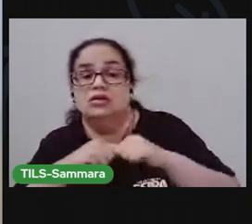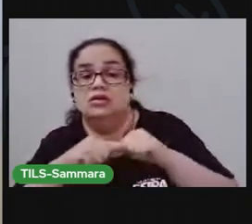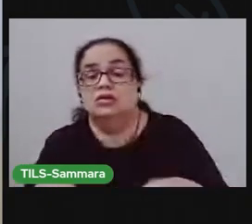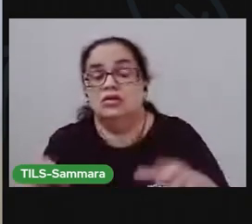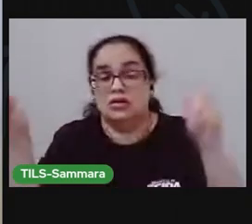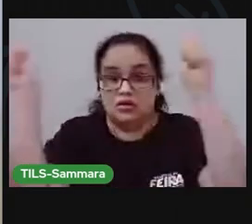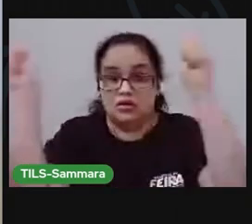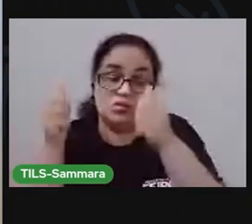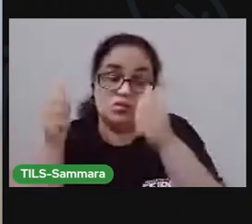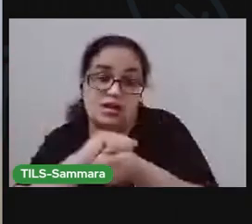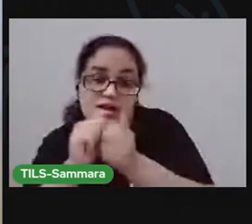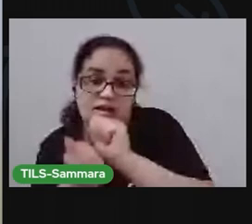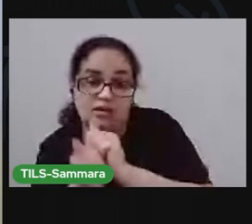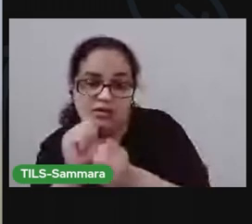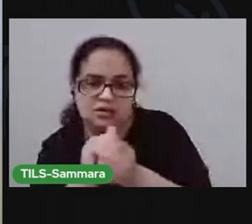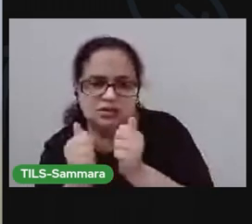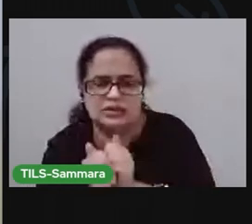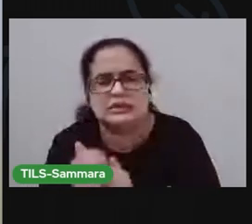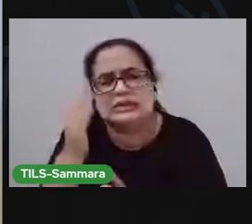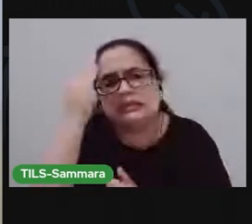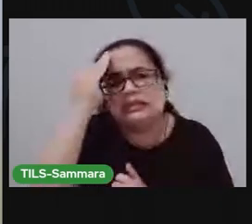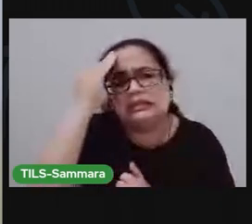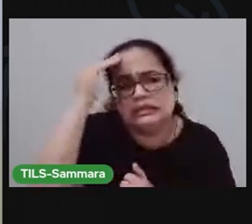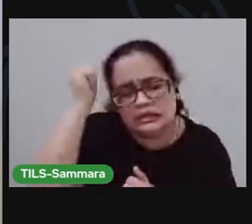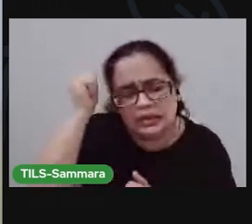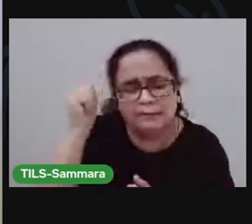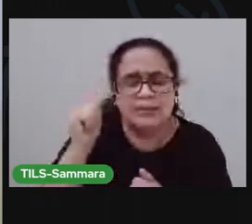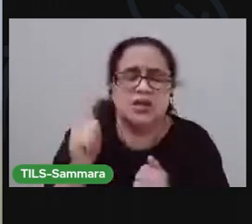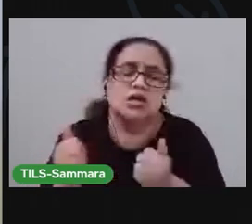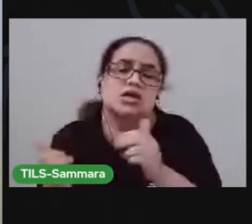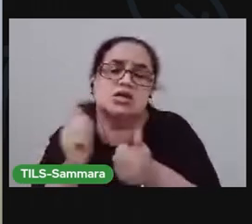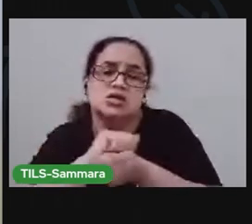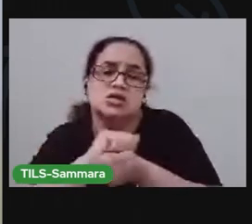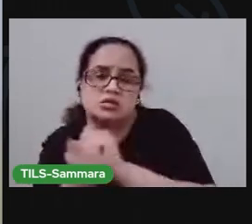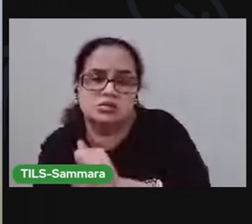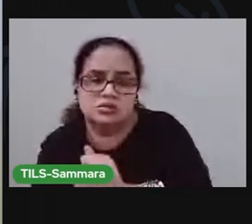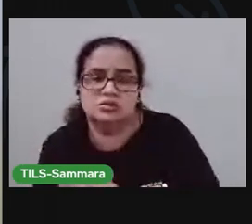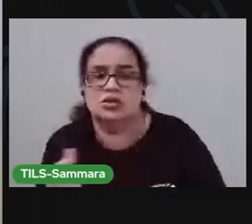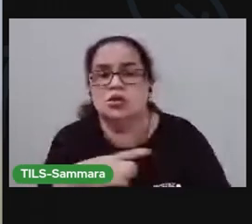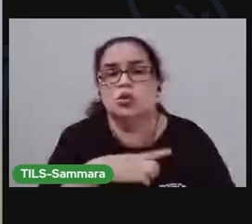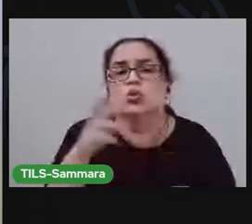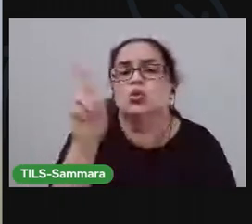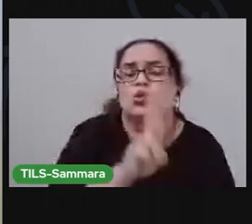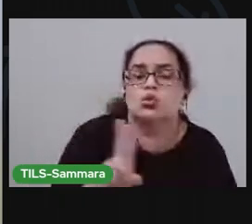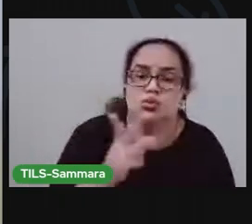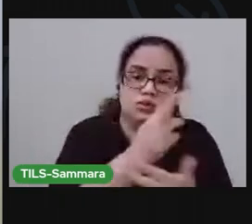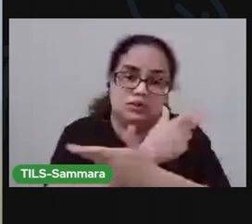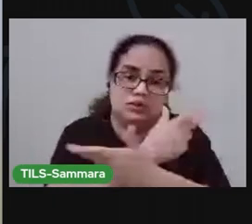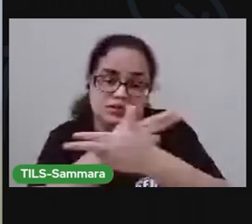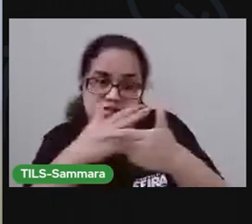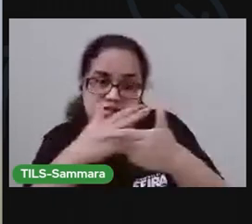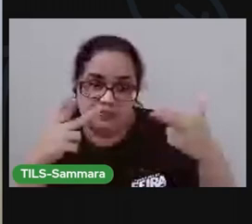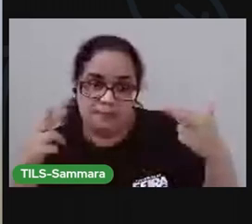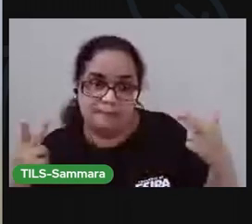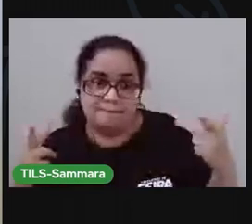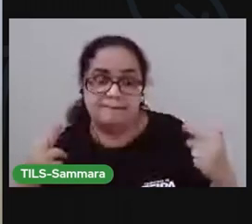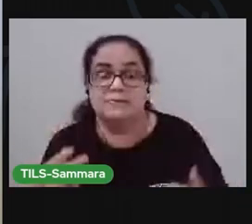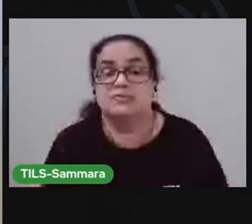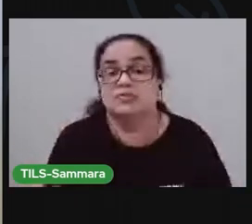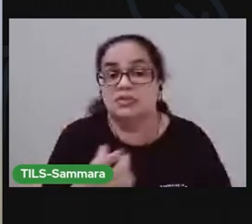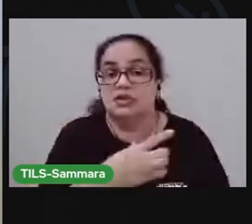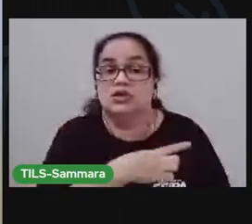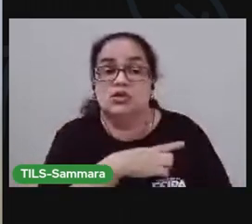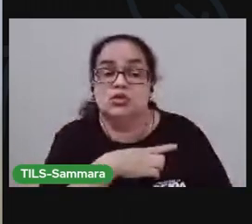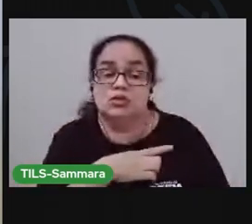obras de arte. Vocês sabiam que os artistas. Eles usam diferentes elementos pra